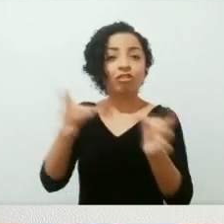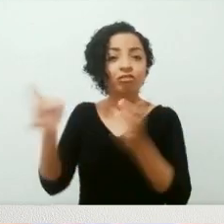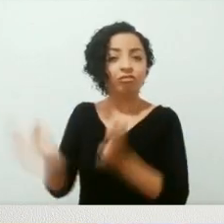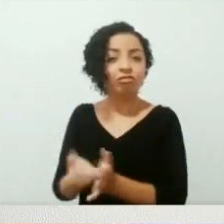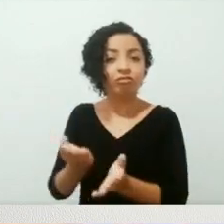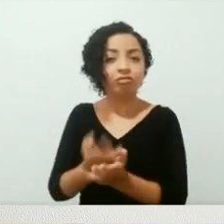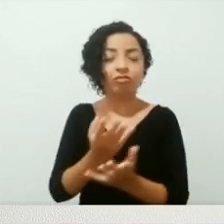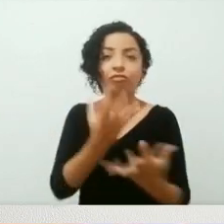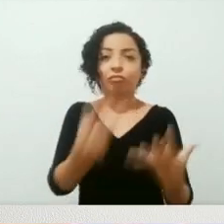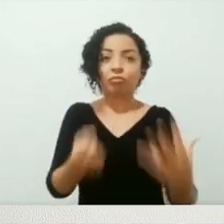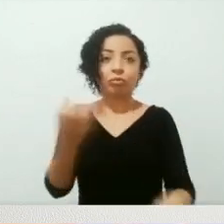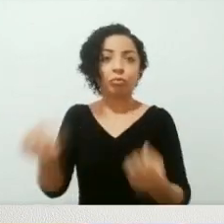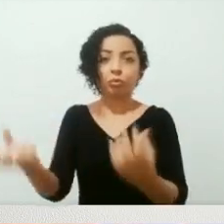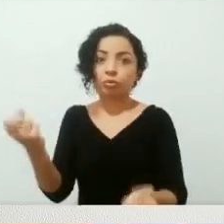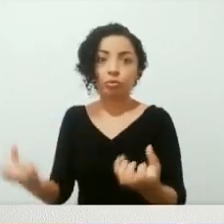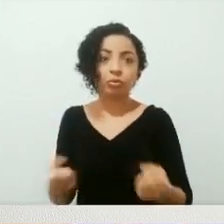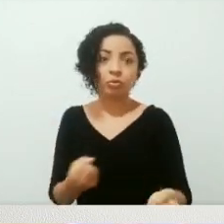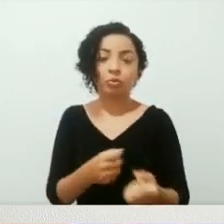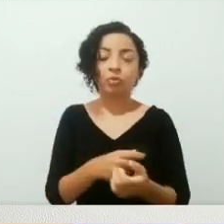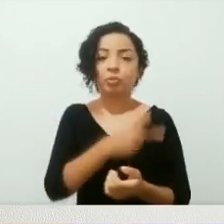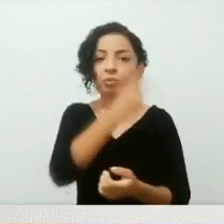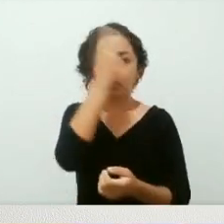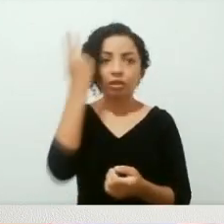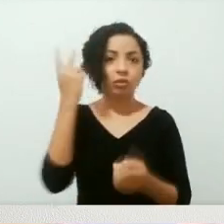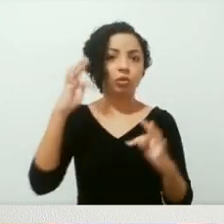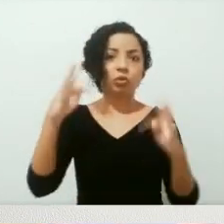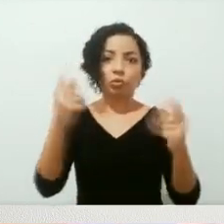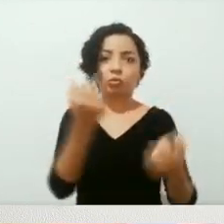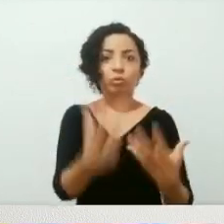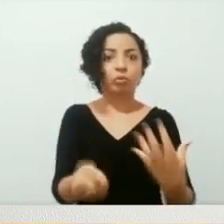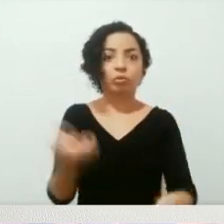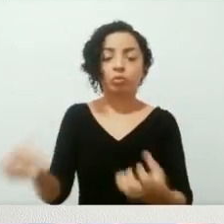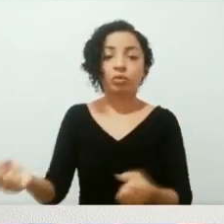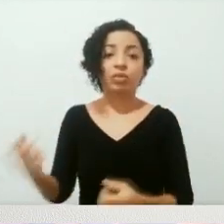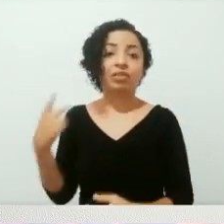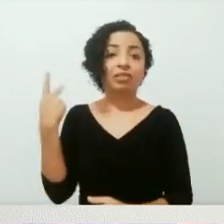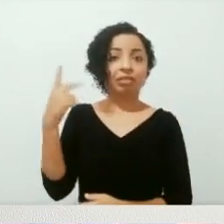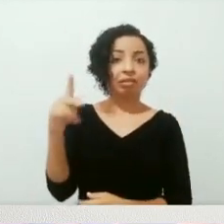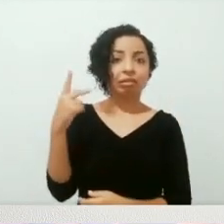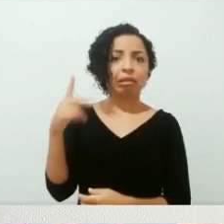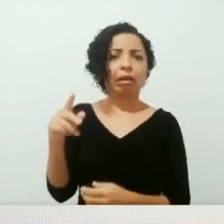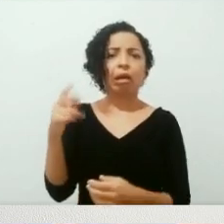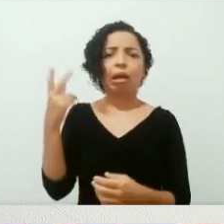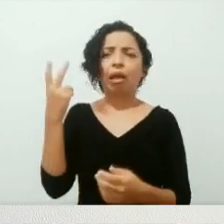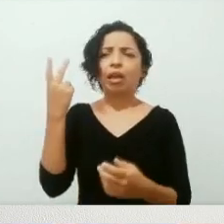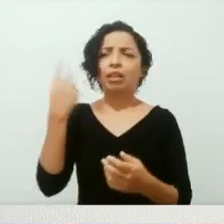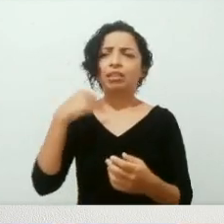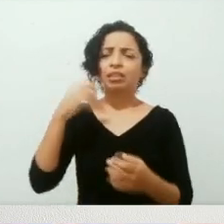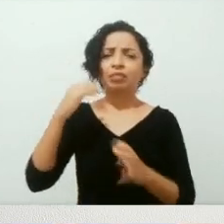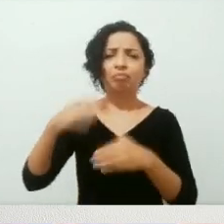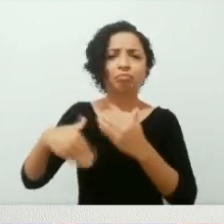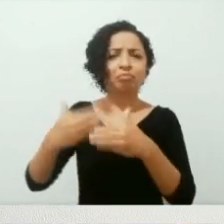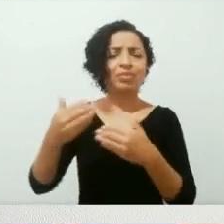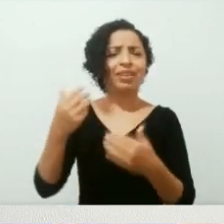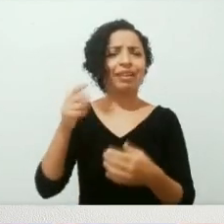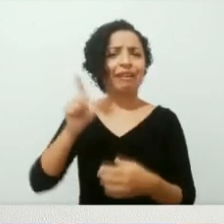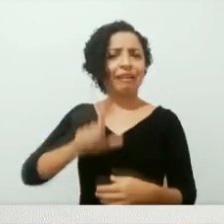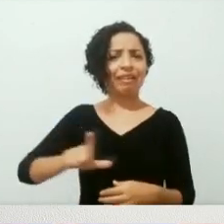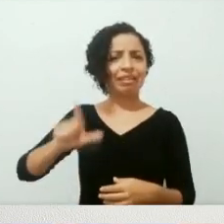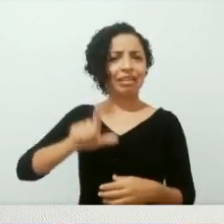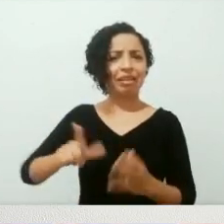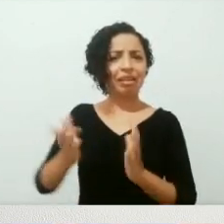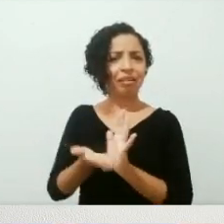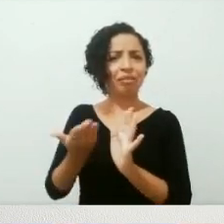cópias e teve uma aceitação também da crítica muito boa. Ao longo de toda a sua obra, ela escreveu contos, poesia. Ela tem uma obra,